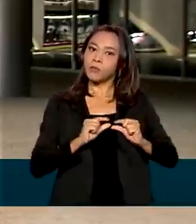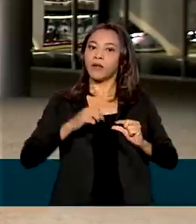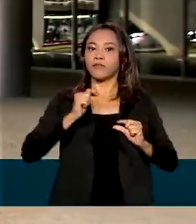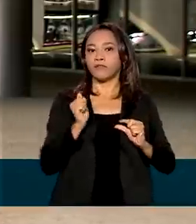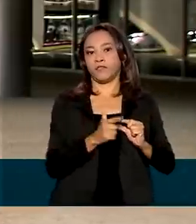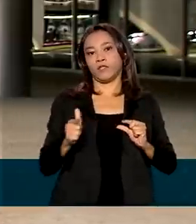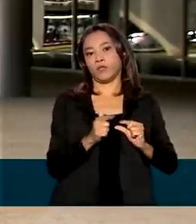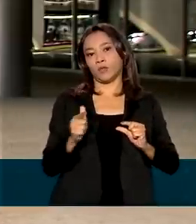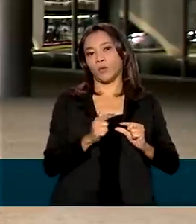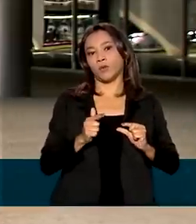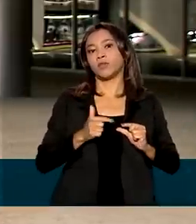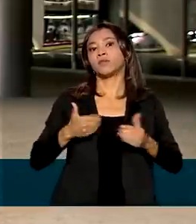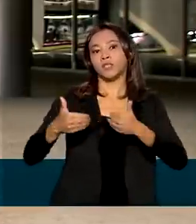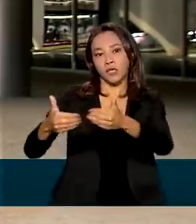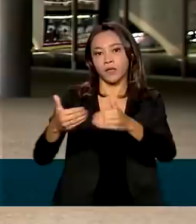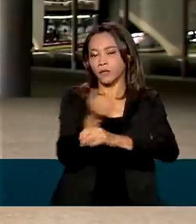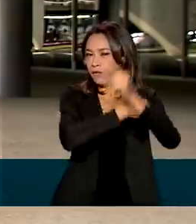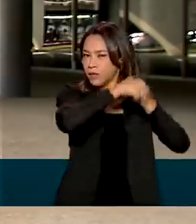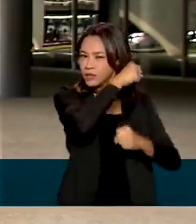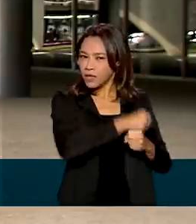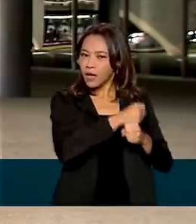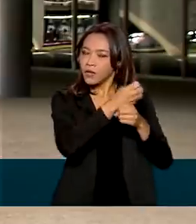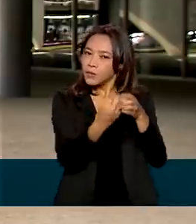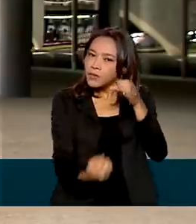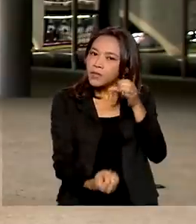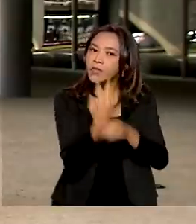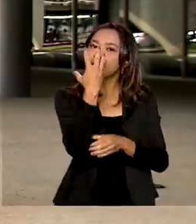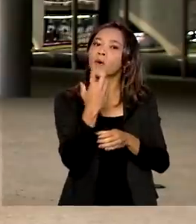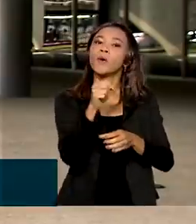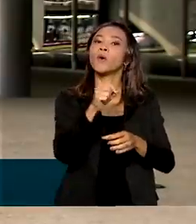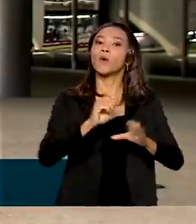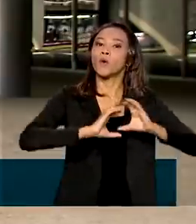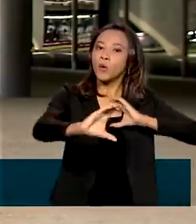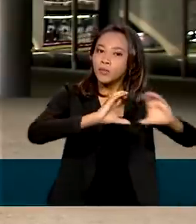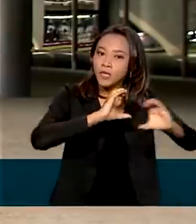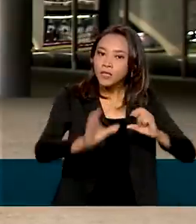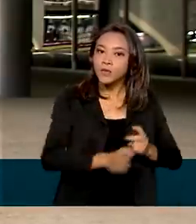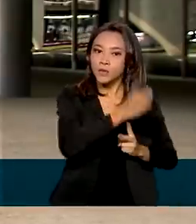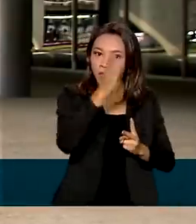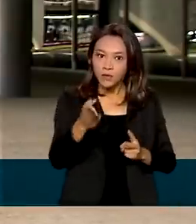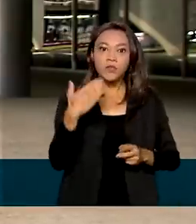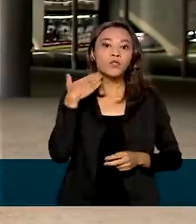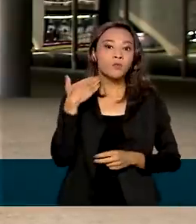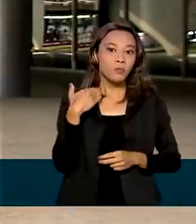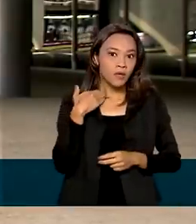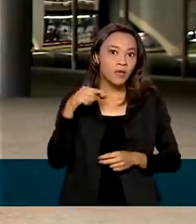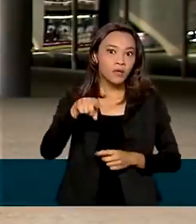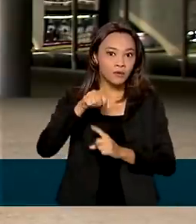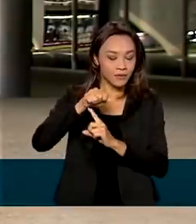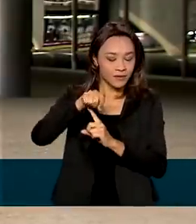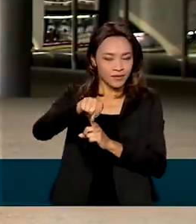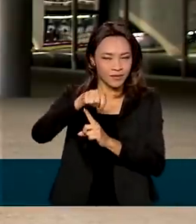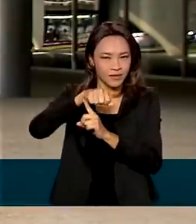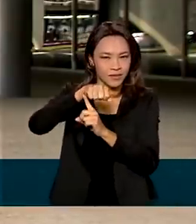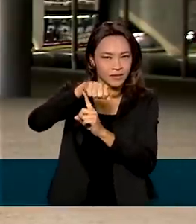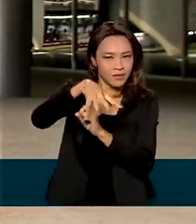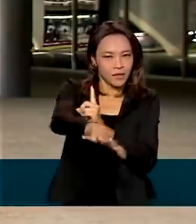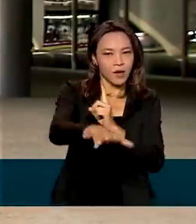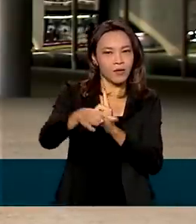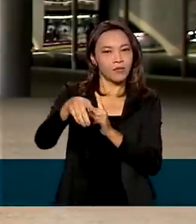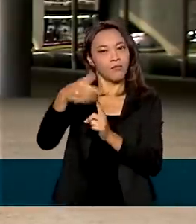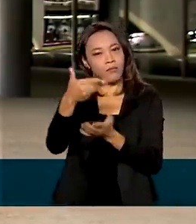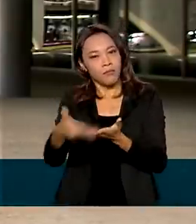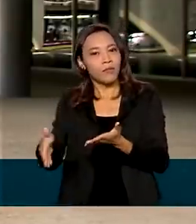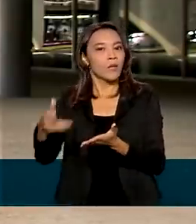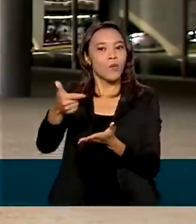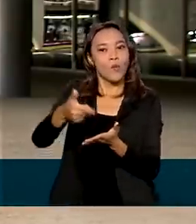ministérios. No ano passado, recriou as comunicações e o Banco Central perdeu o status ministerial. Com a criação